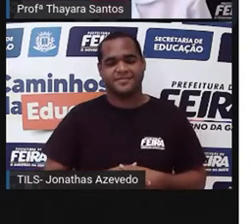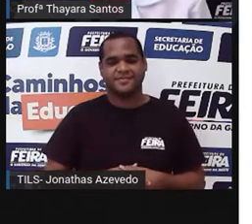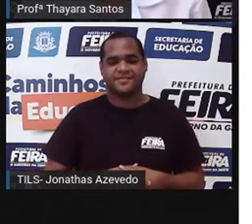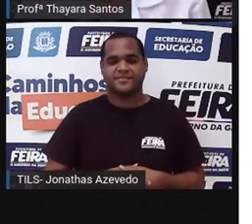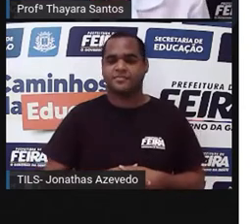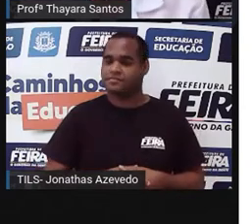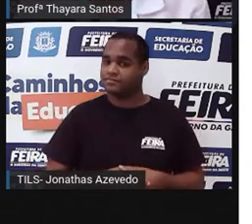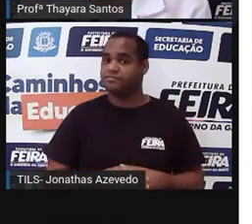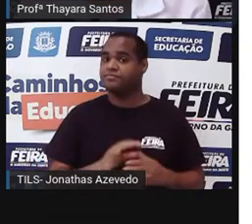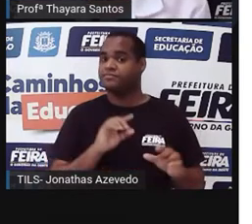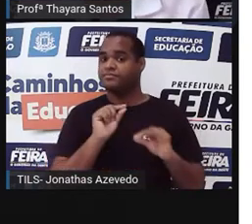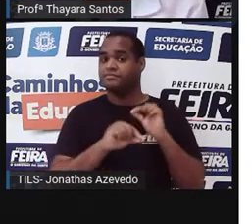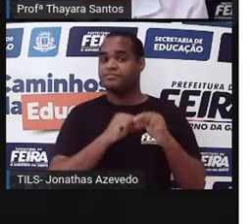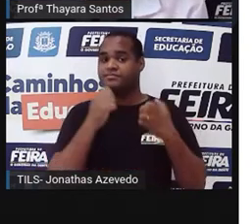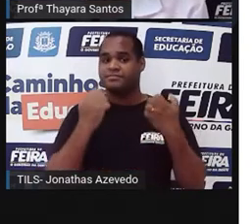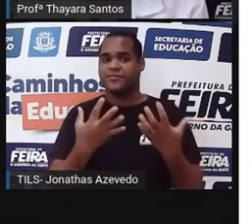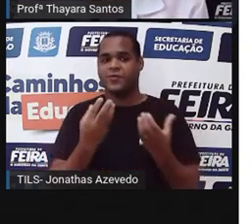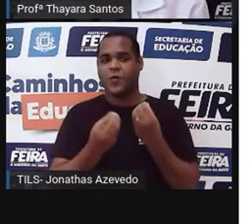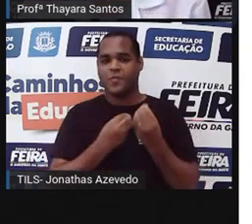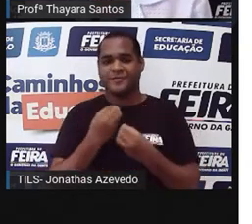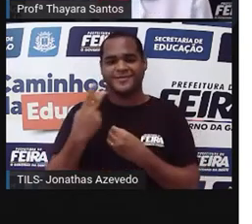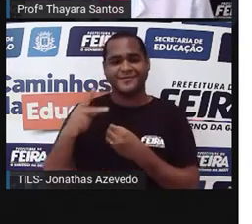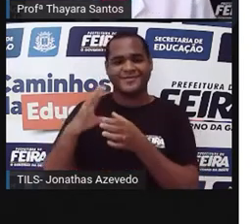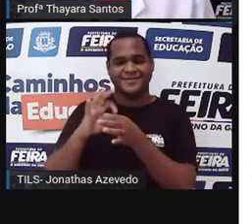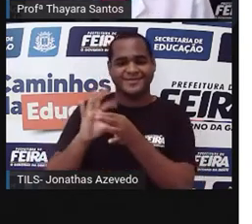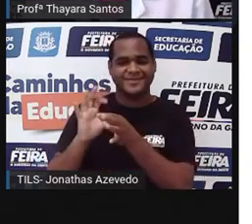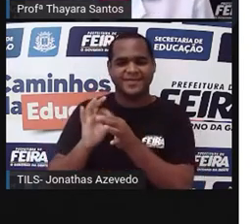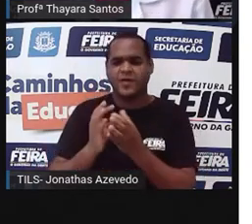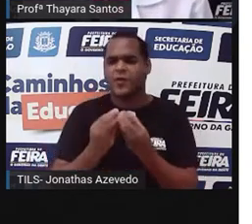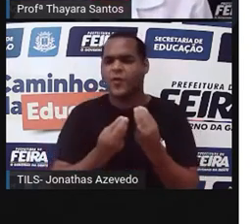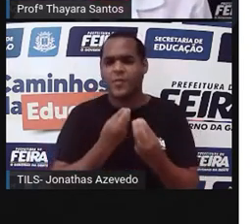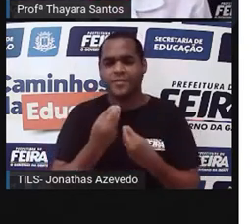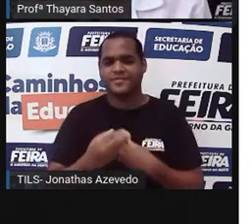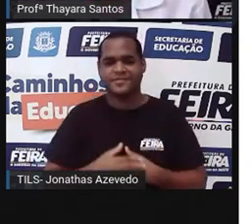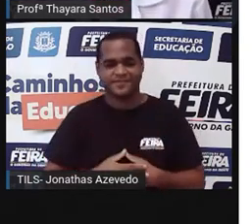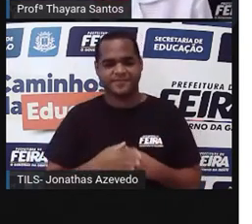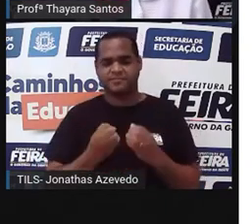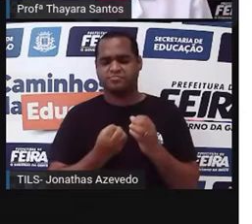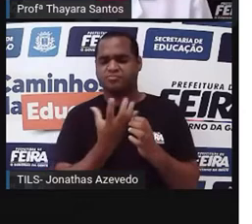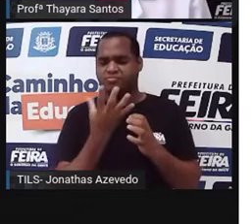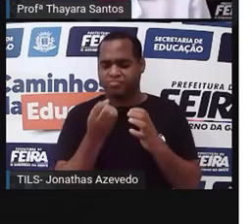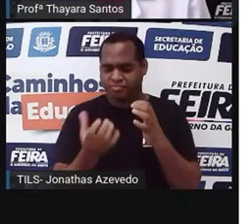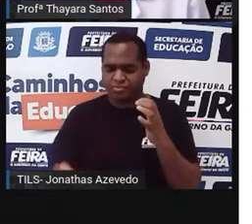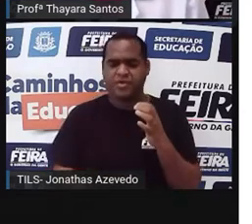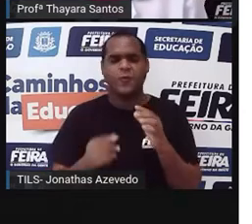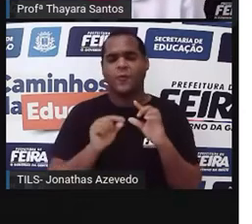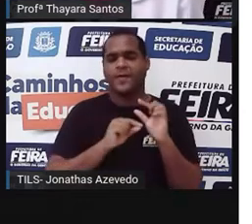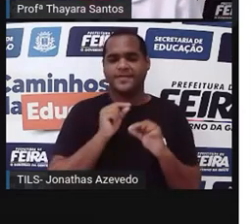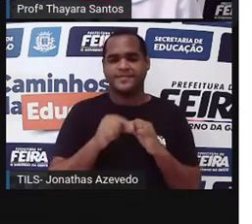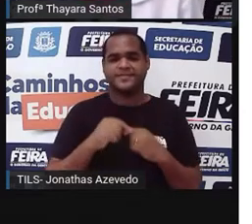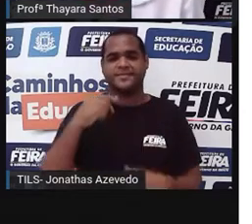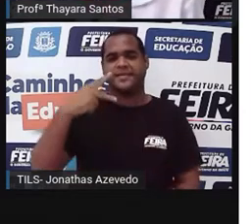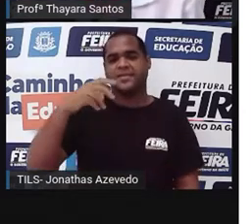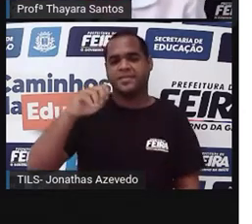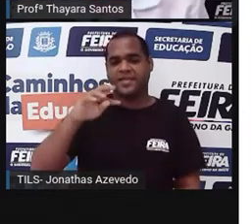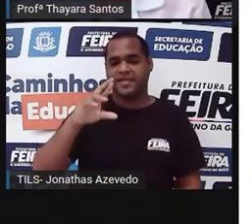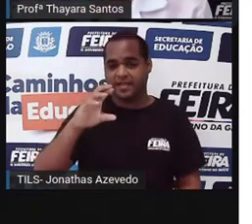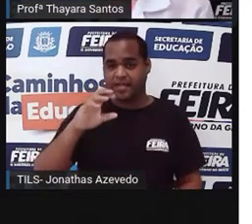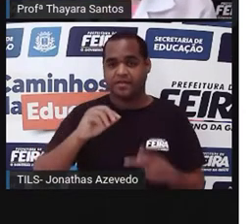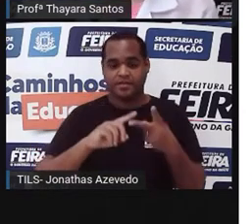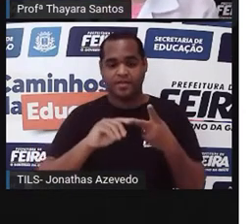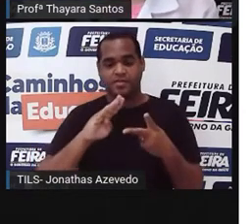E como é que essas plantas se reproduzem? Vamos lá entender. As pteridófitas e as briófitas, elas